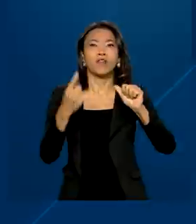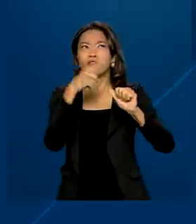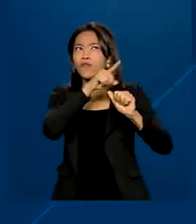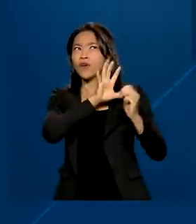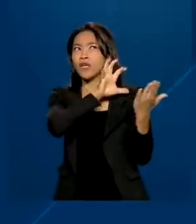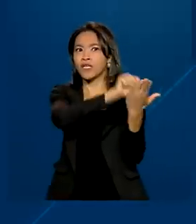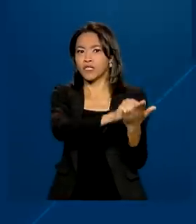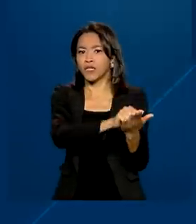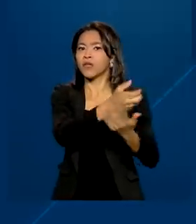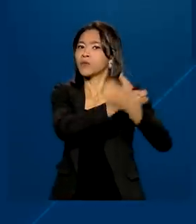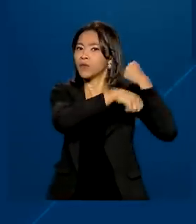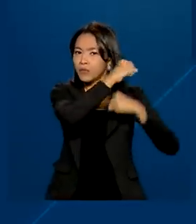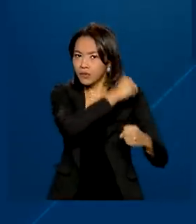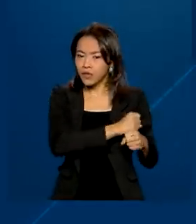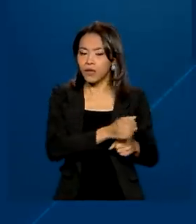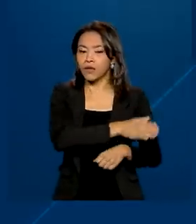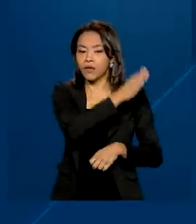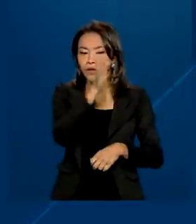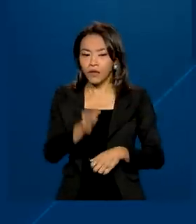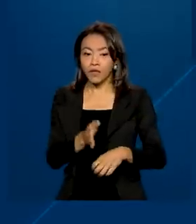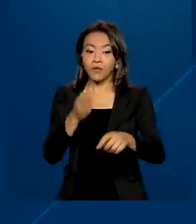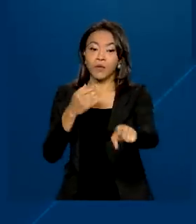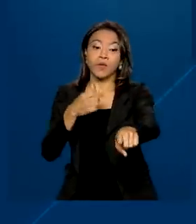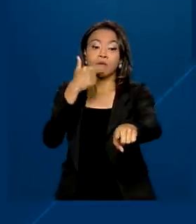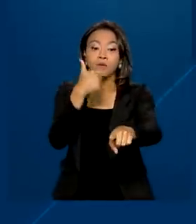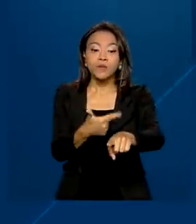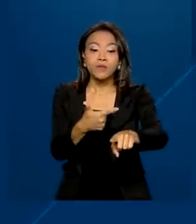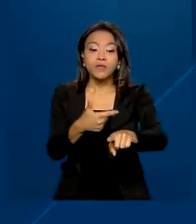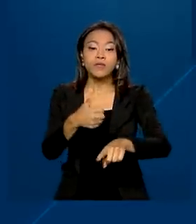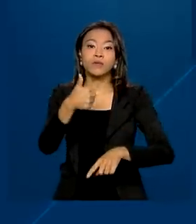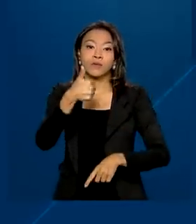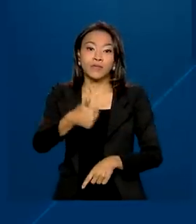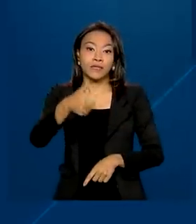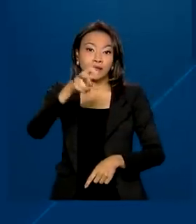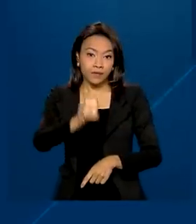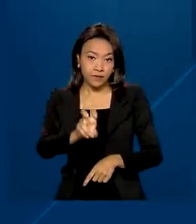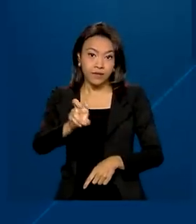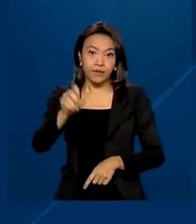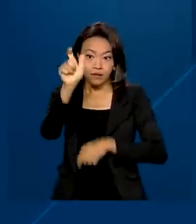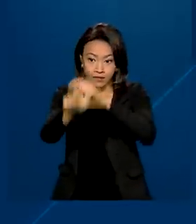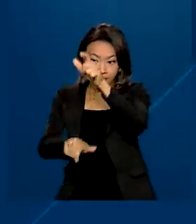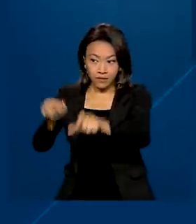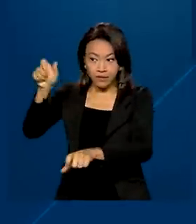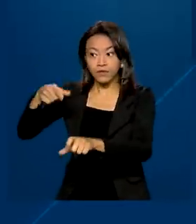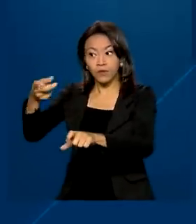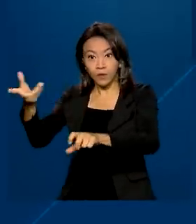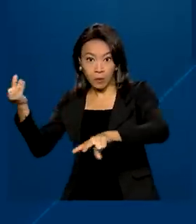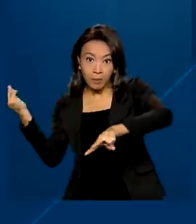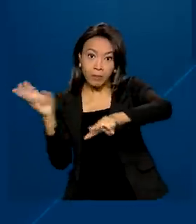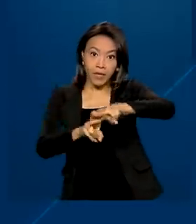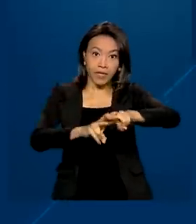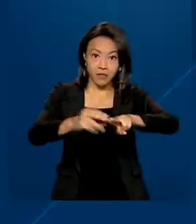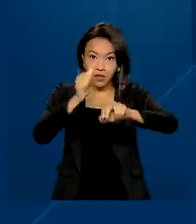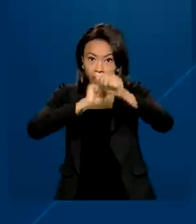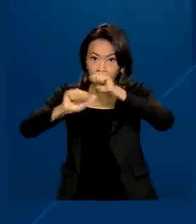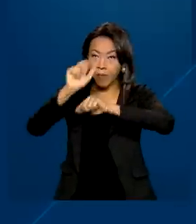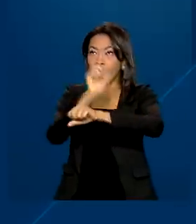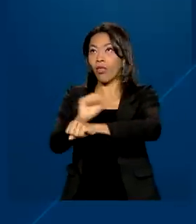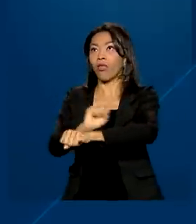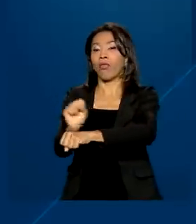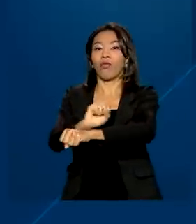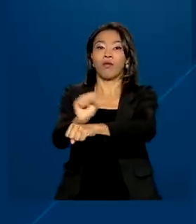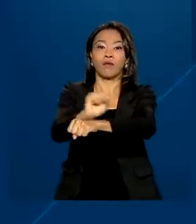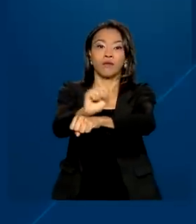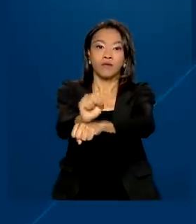passado. 215 motoristas foram presos por embriaguez ao volante. Também